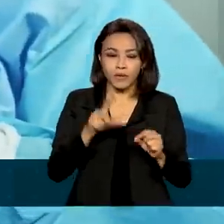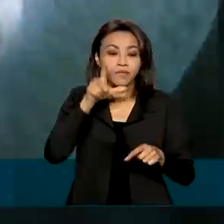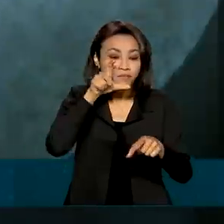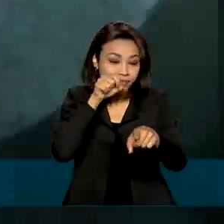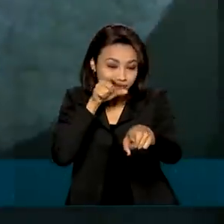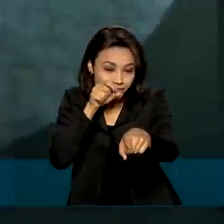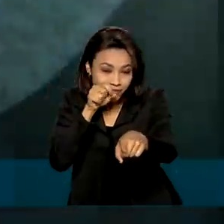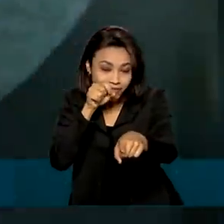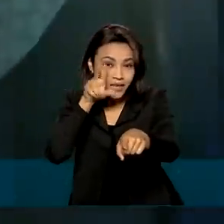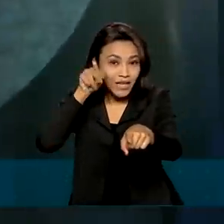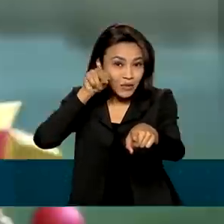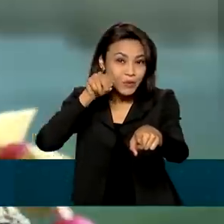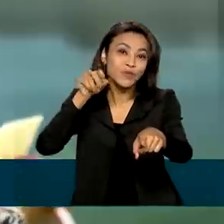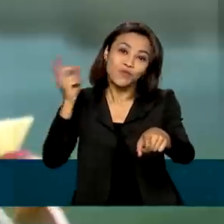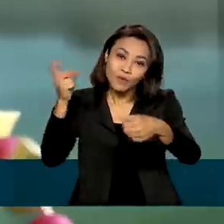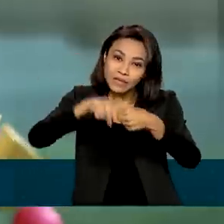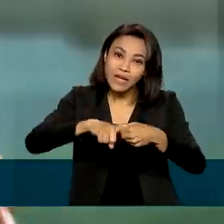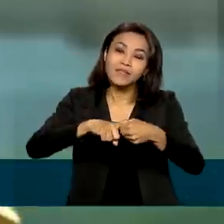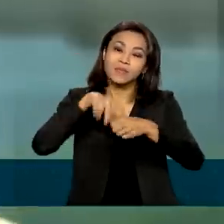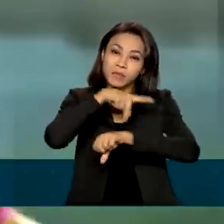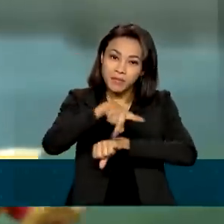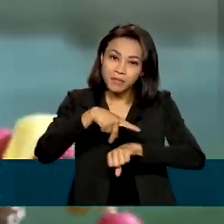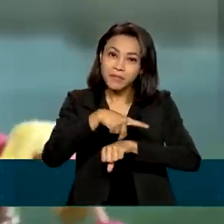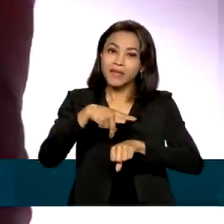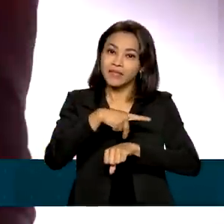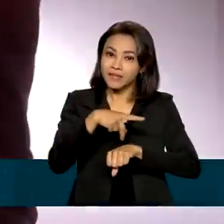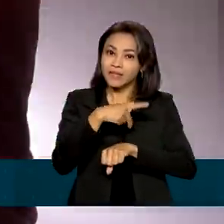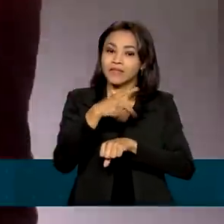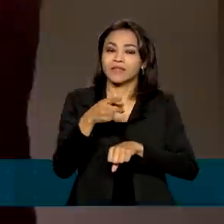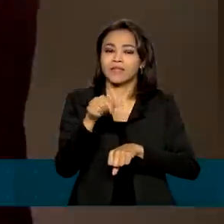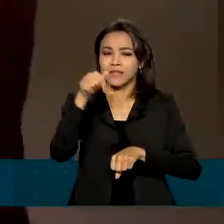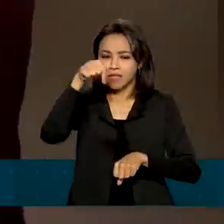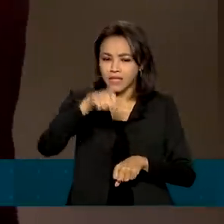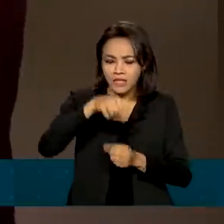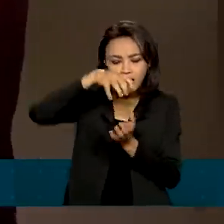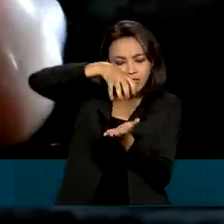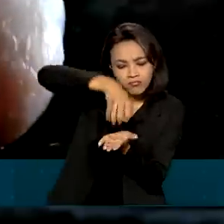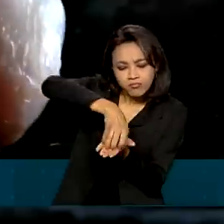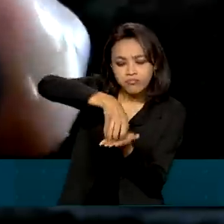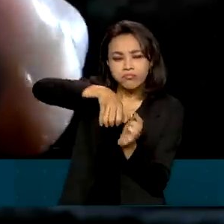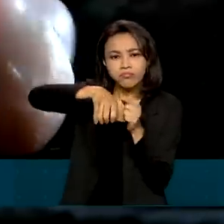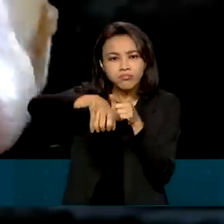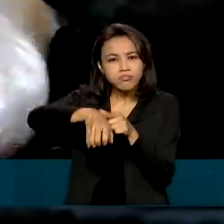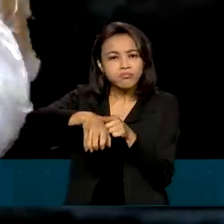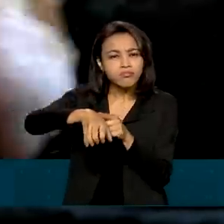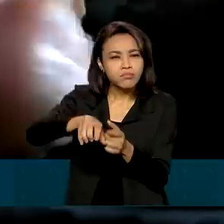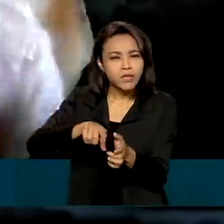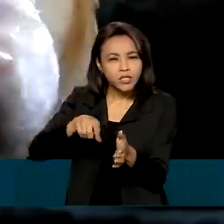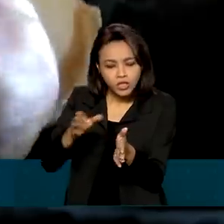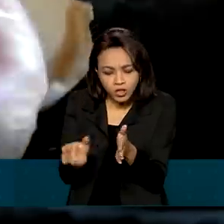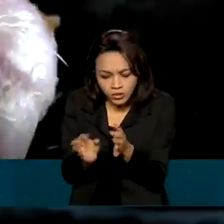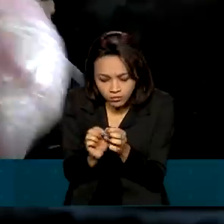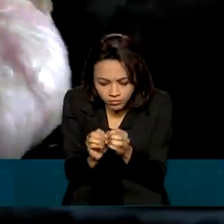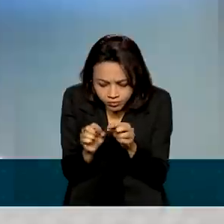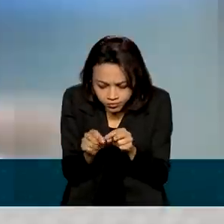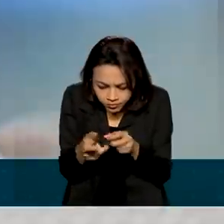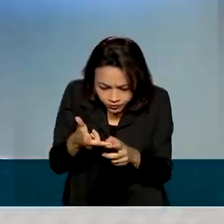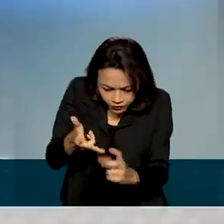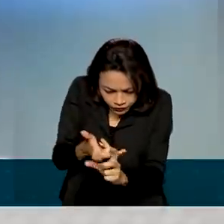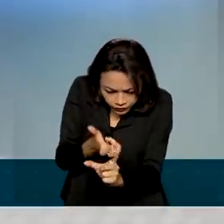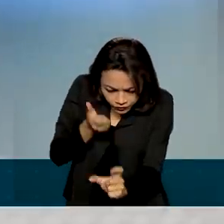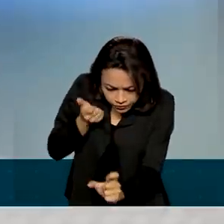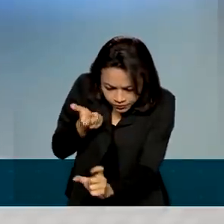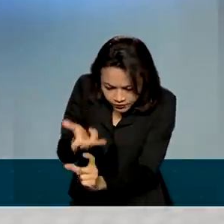fossem reintroduzidas no país. E o nosso centro de reprodução das ararinhas é mantido